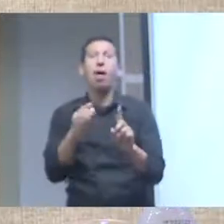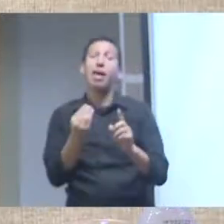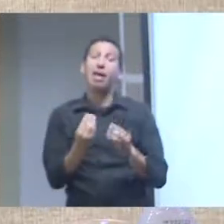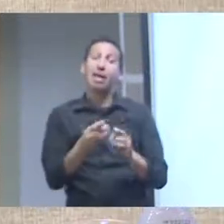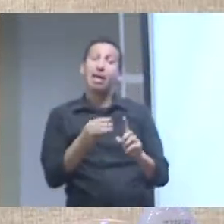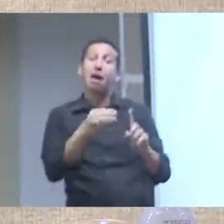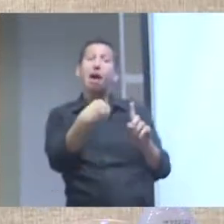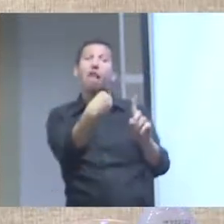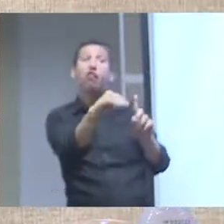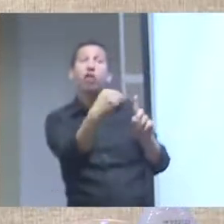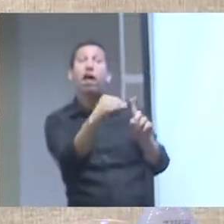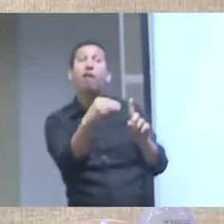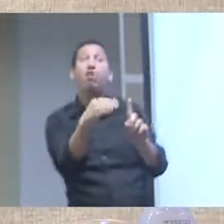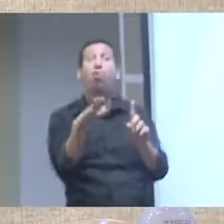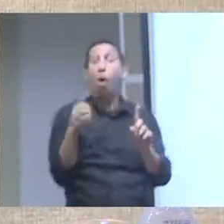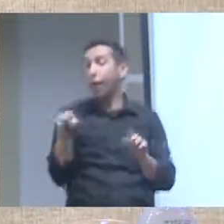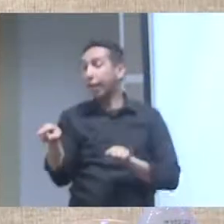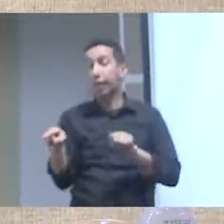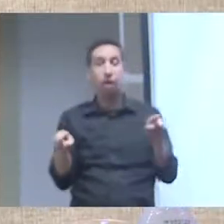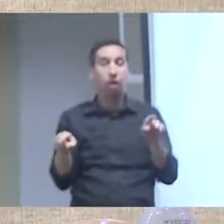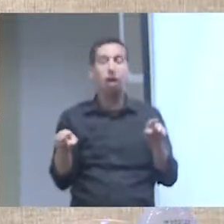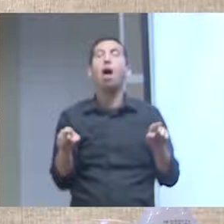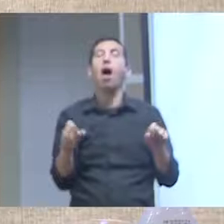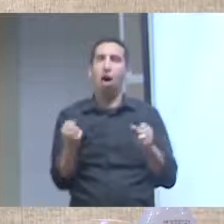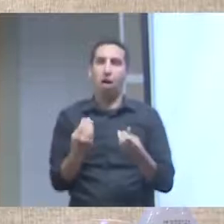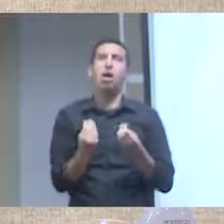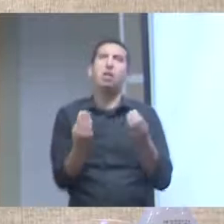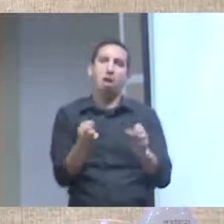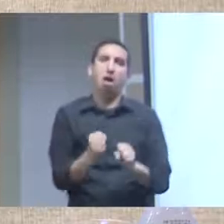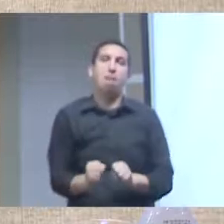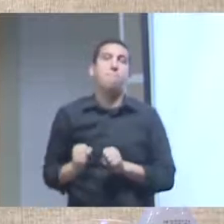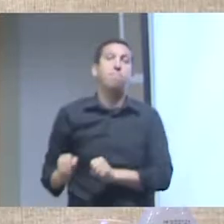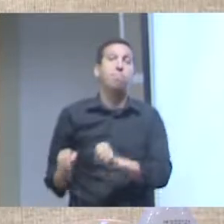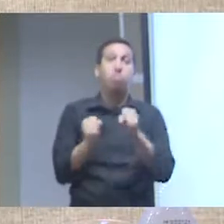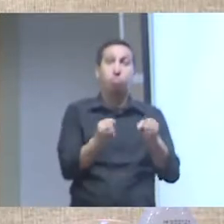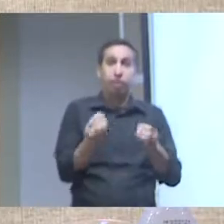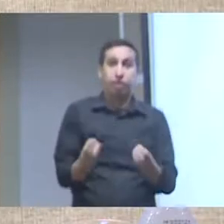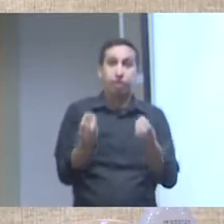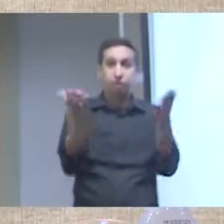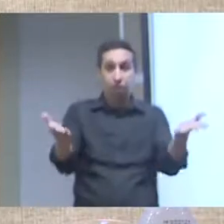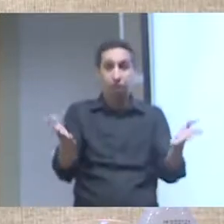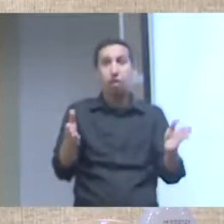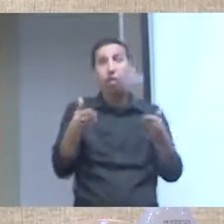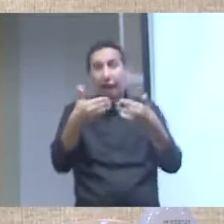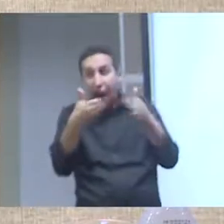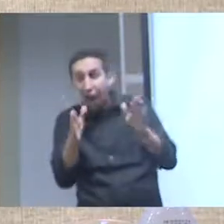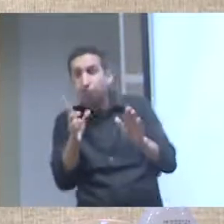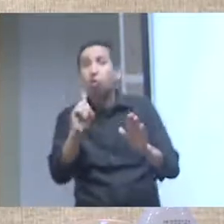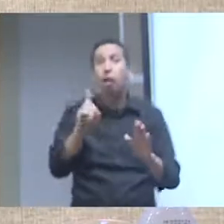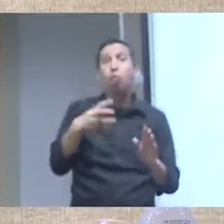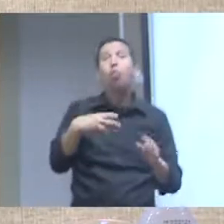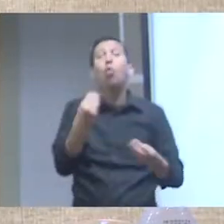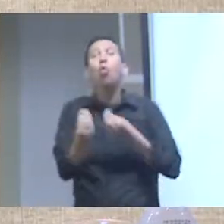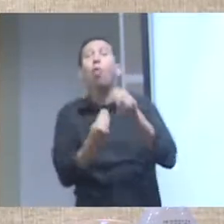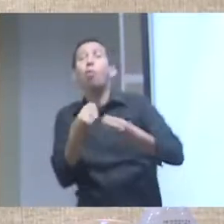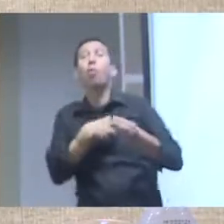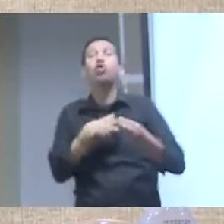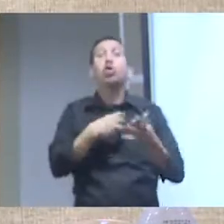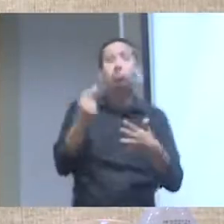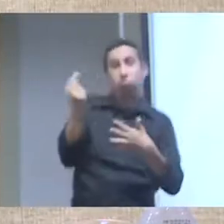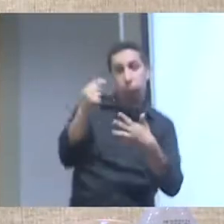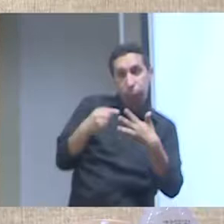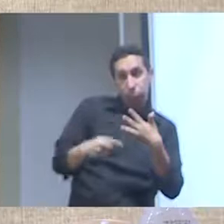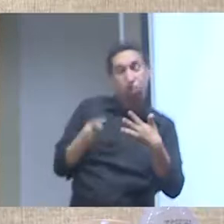vulnerabilidade por isso que eu digo a abertura ela está em disputa como é que a gente abre em que condições de que maneira